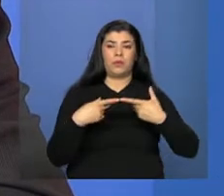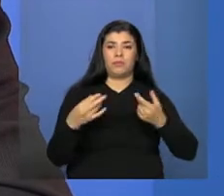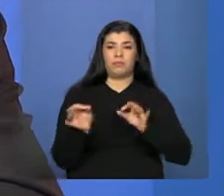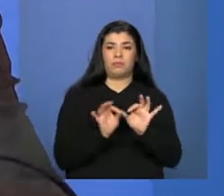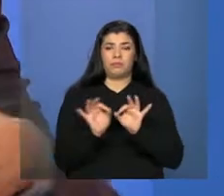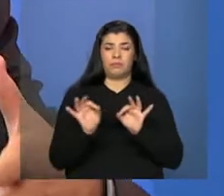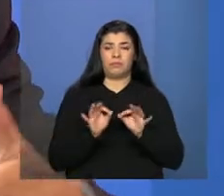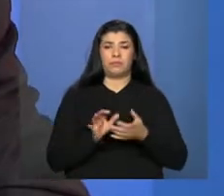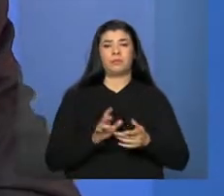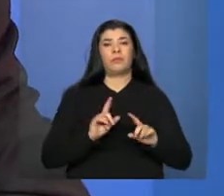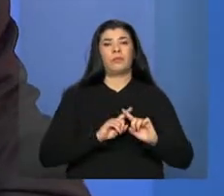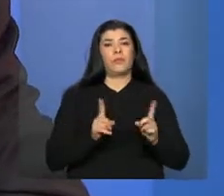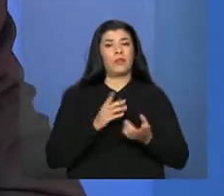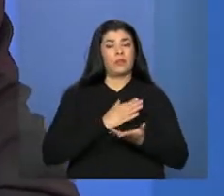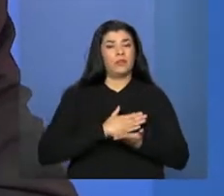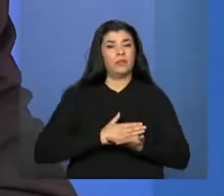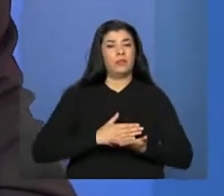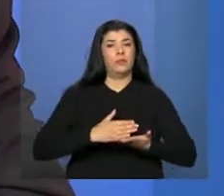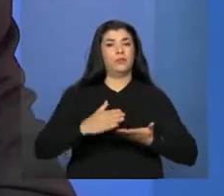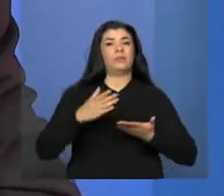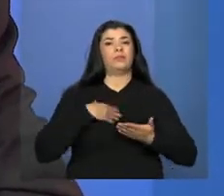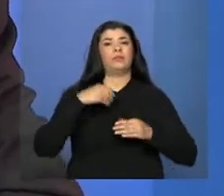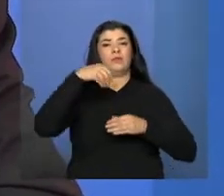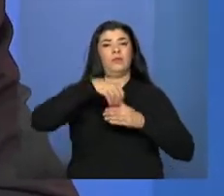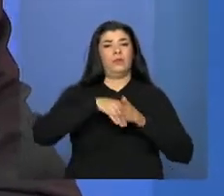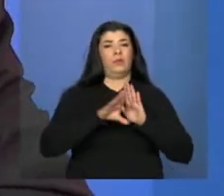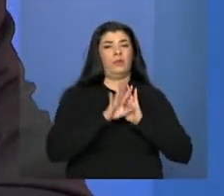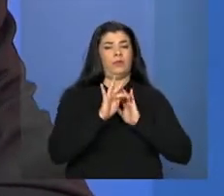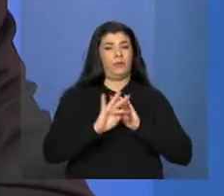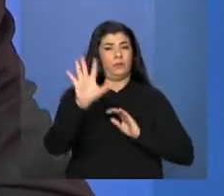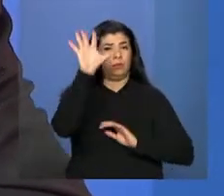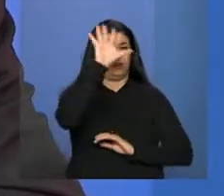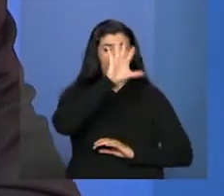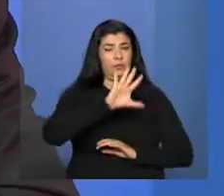E a partir disso, né, da Constituição para cá,